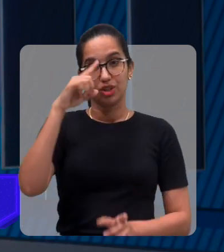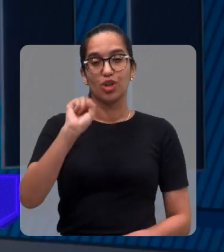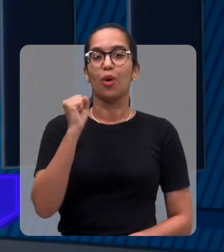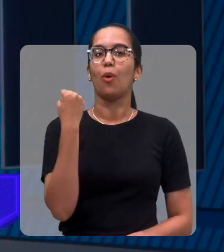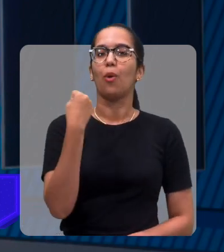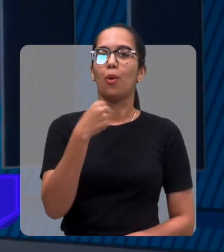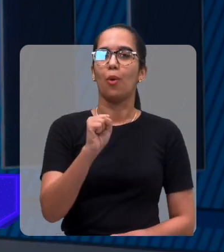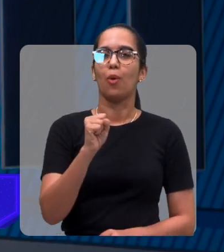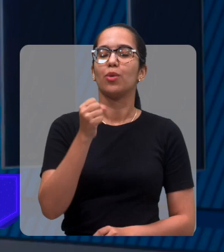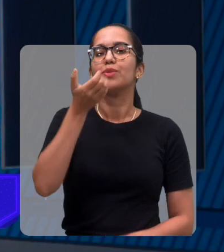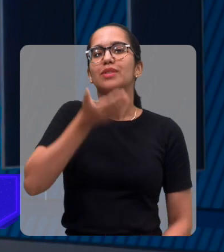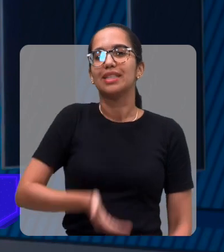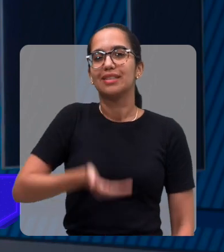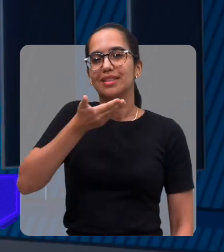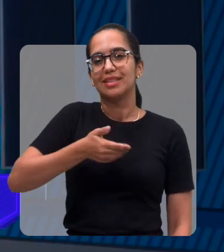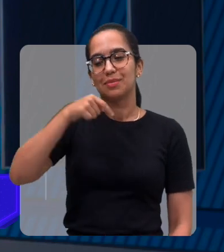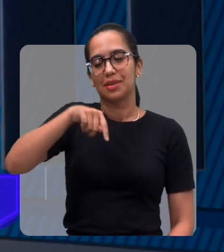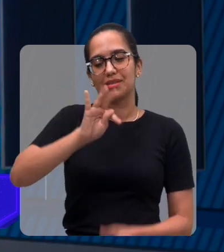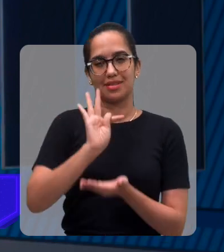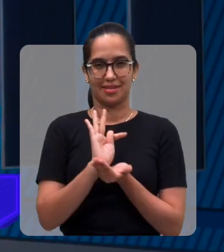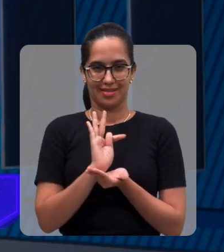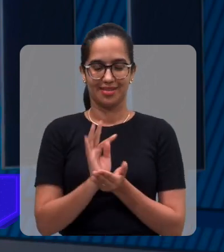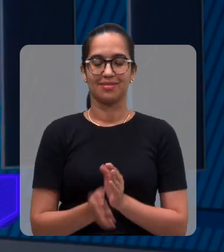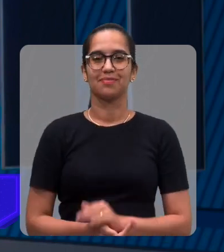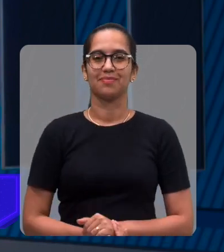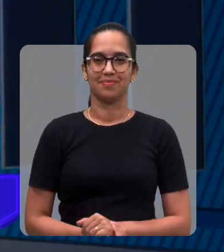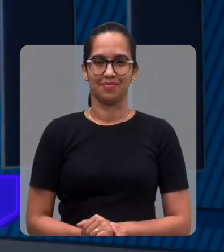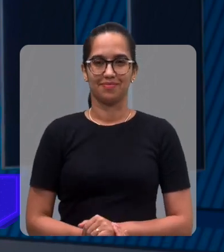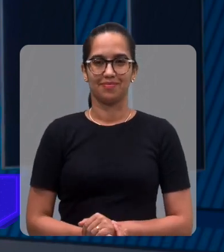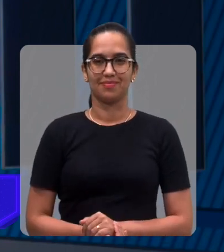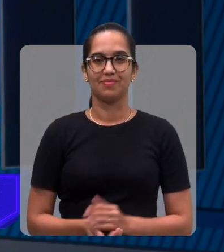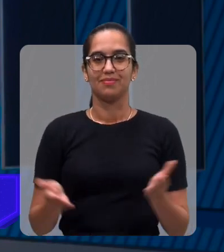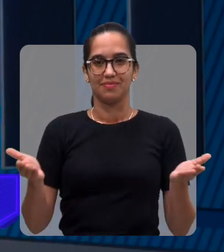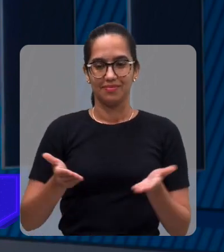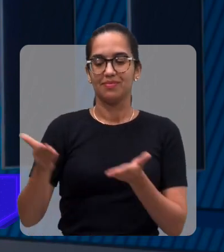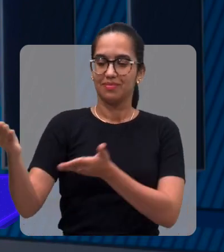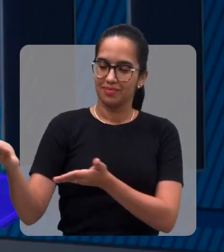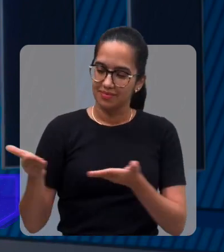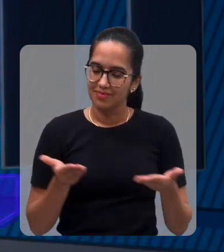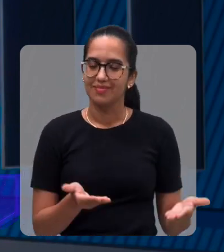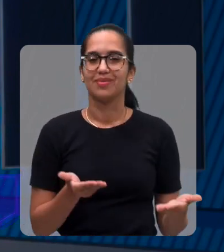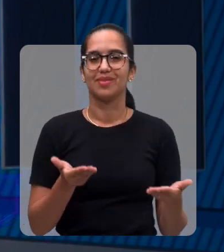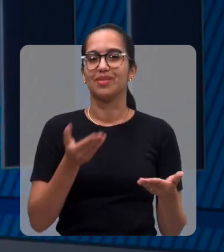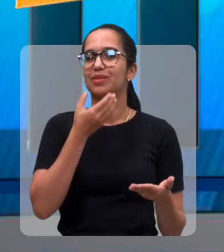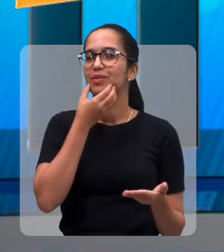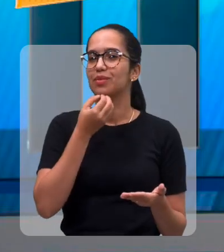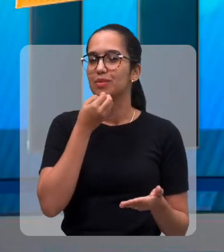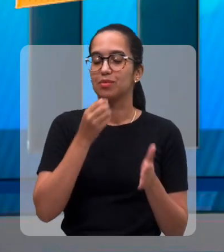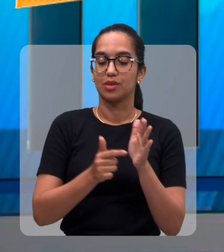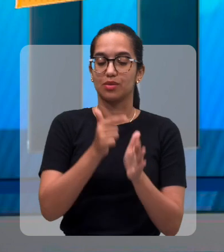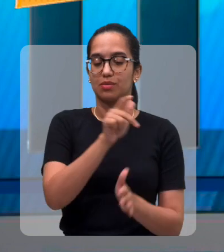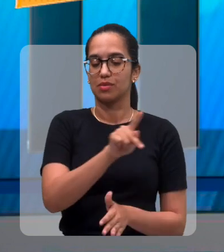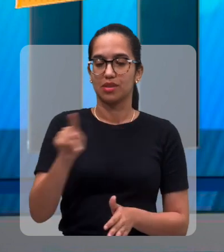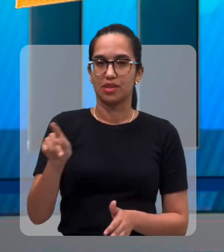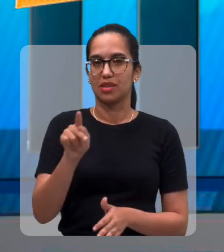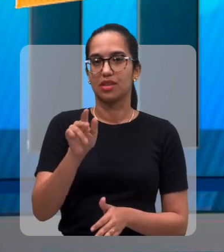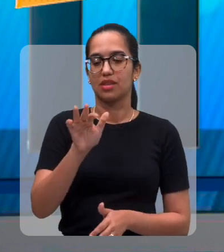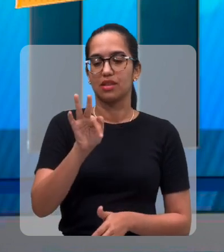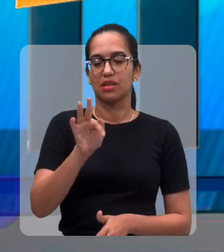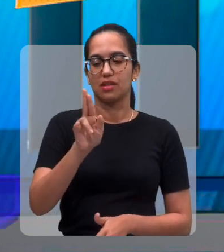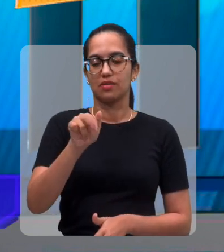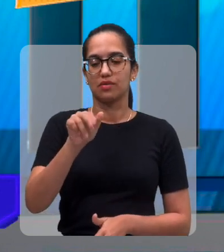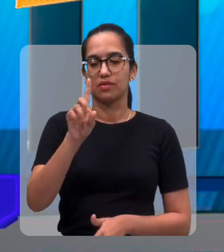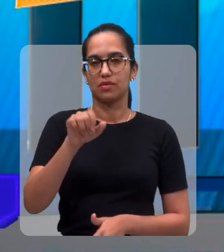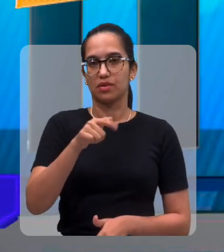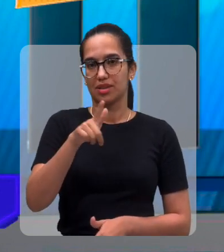8 de dezembro, aqui em Teresina. E o nosso convidado de hoje para falar sobre isso é o vice-presidente da Fundação de